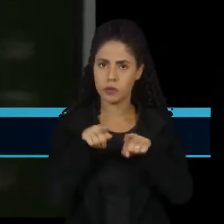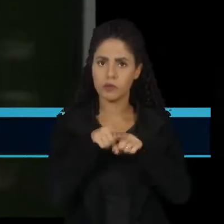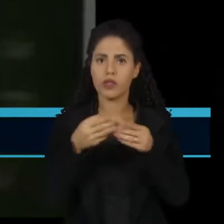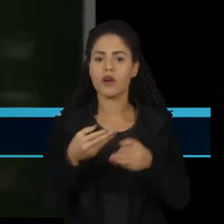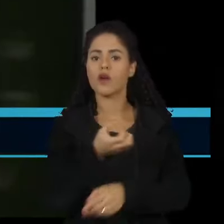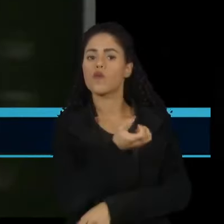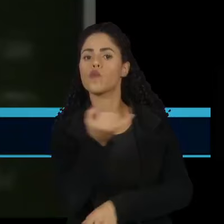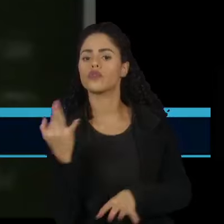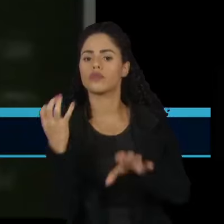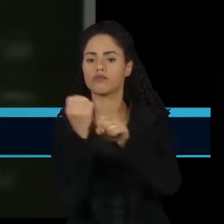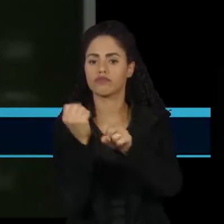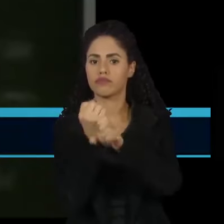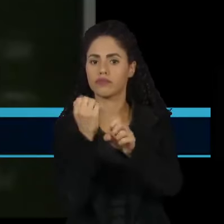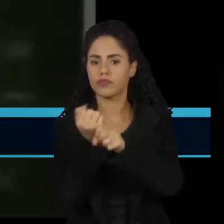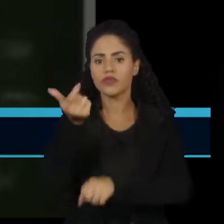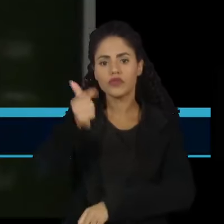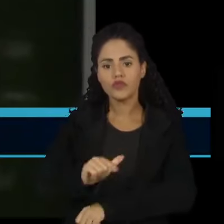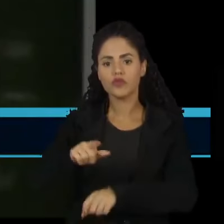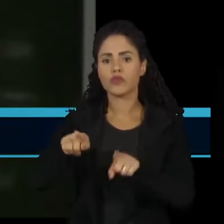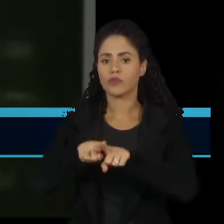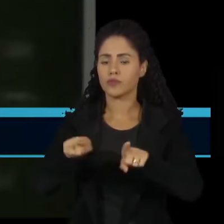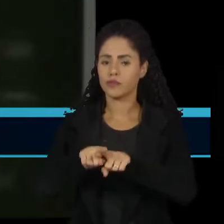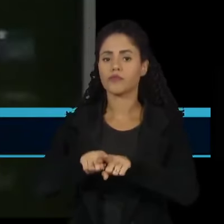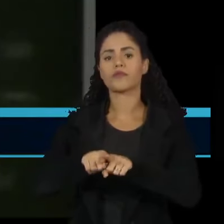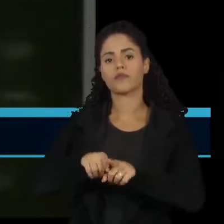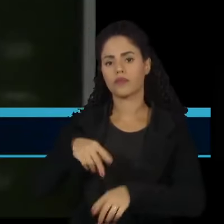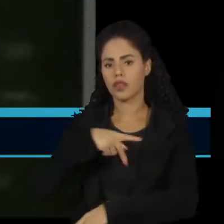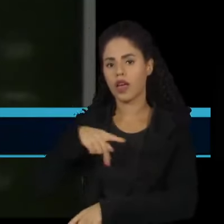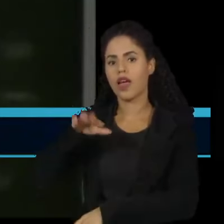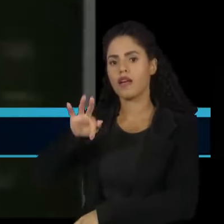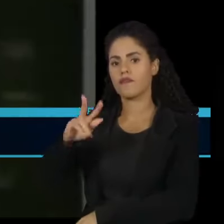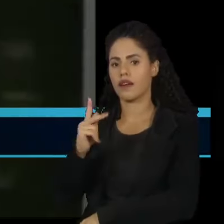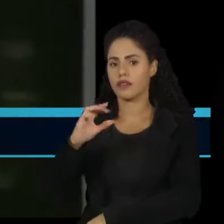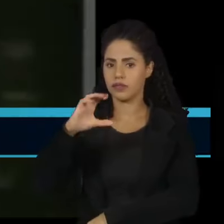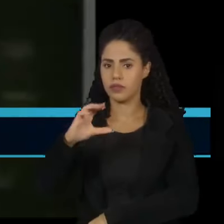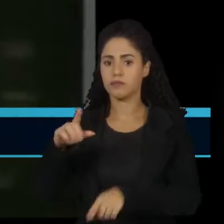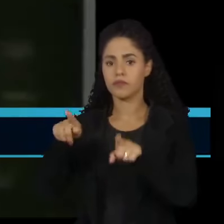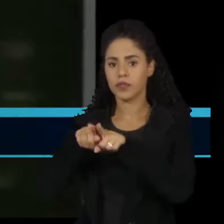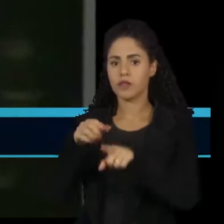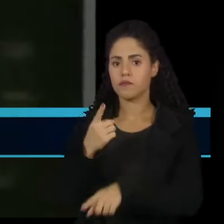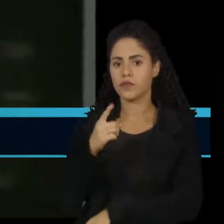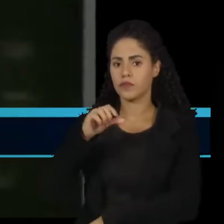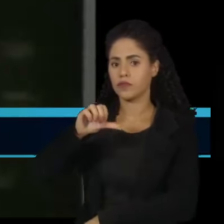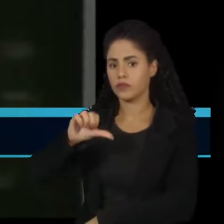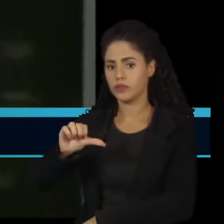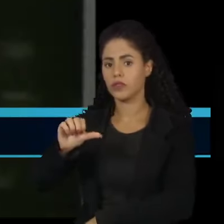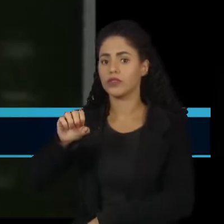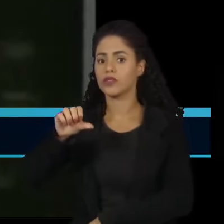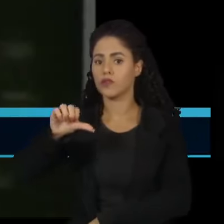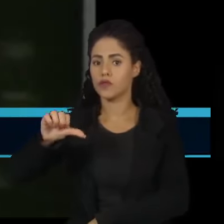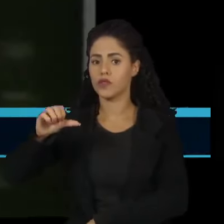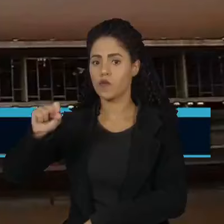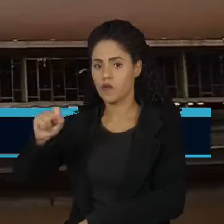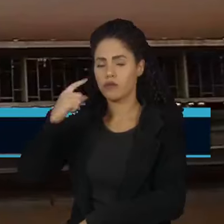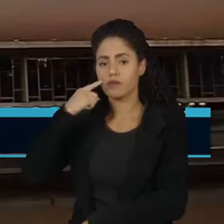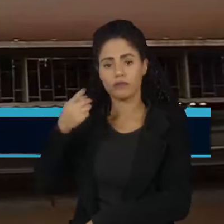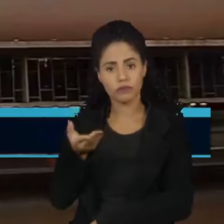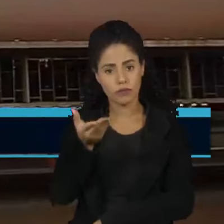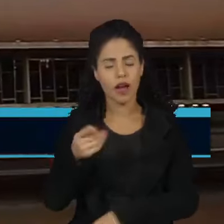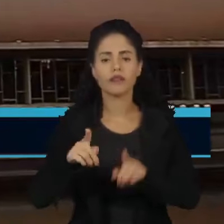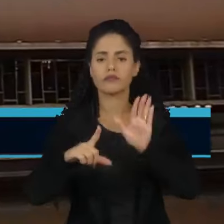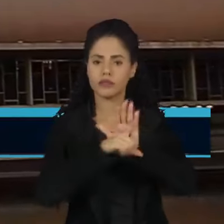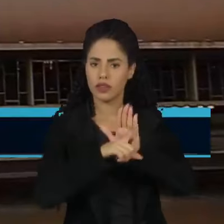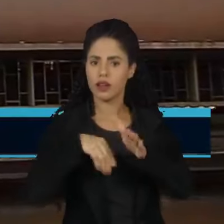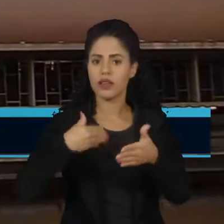contagem foi reafirmada pelo então presidente Fernando Henrique Cardoso em 1998. As